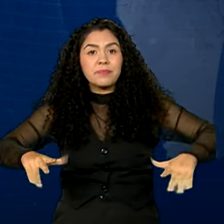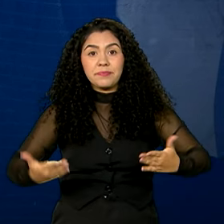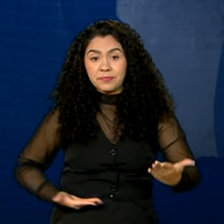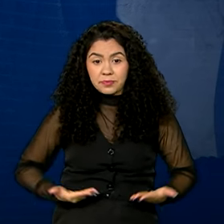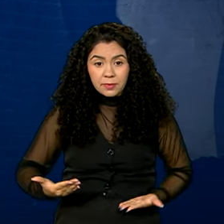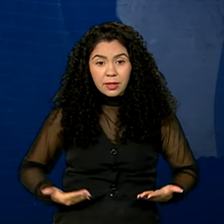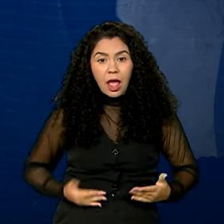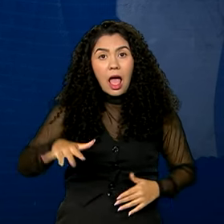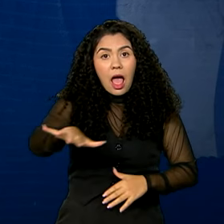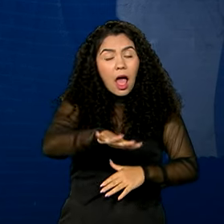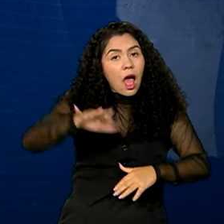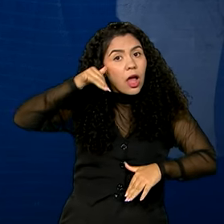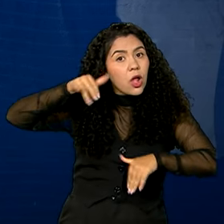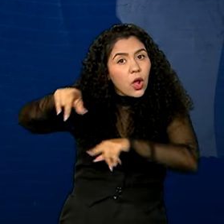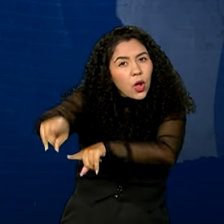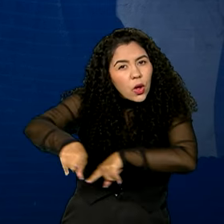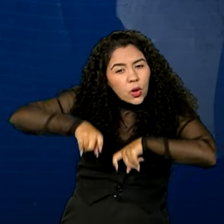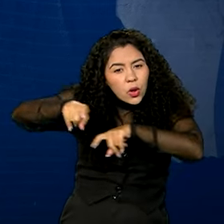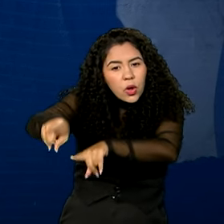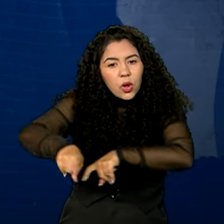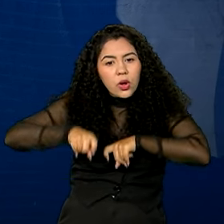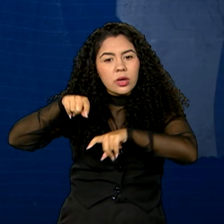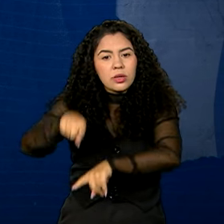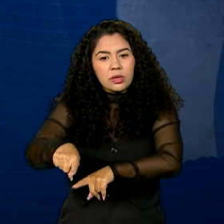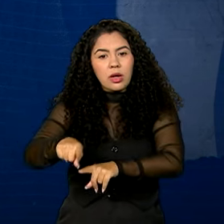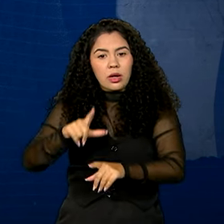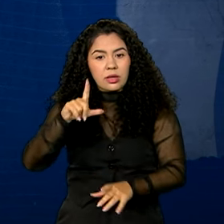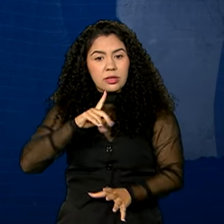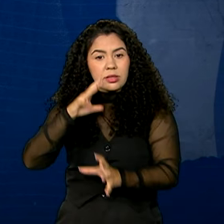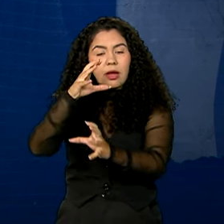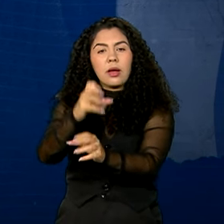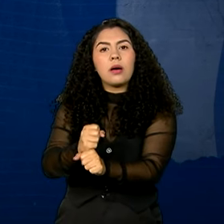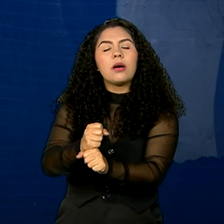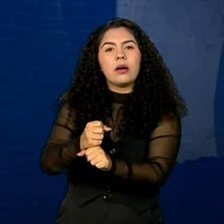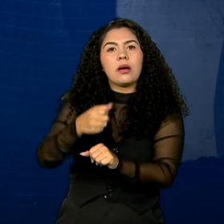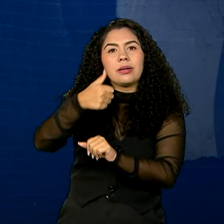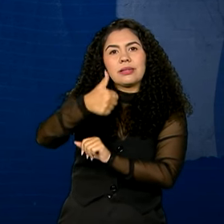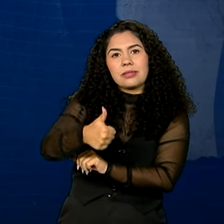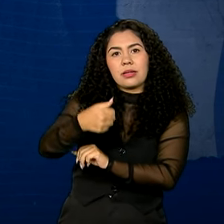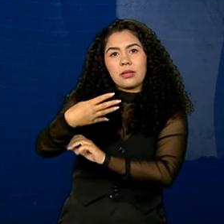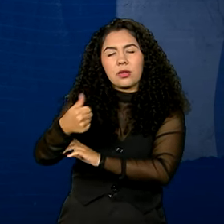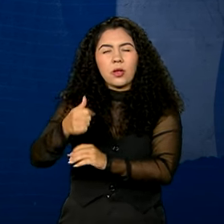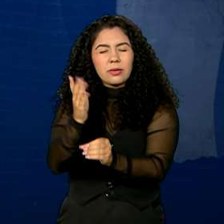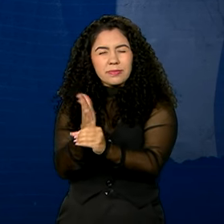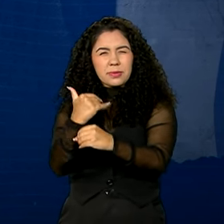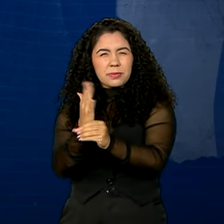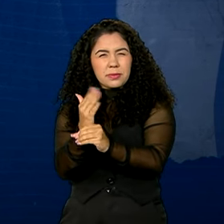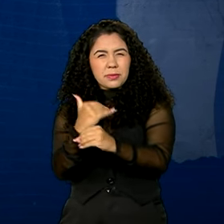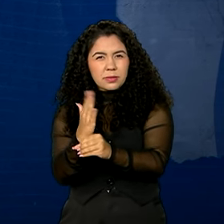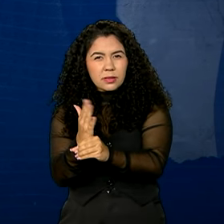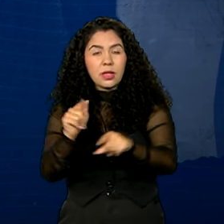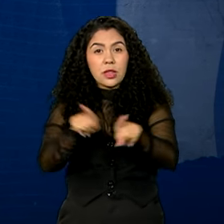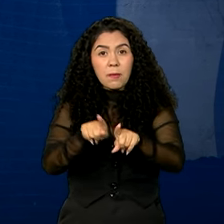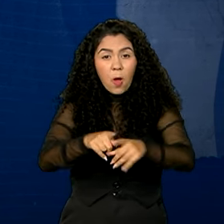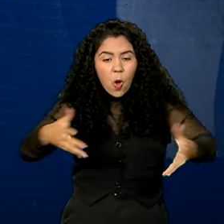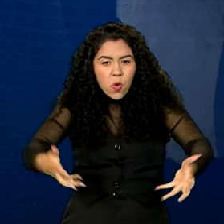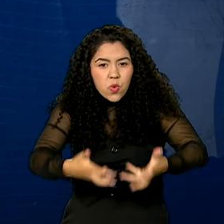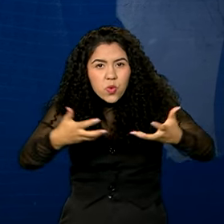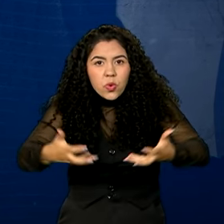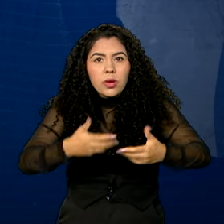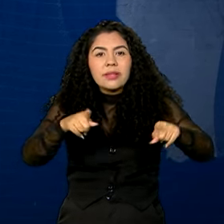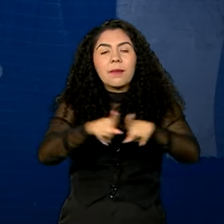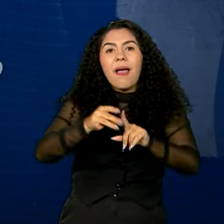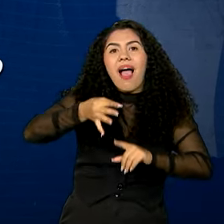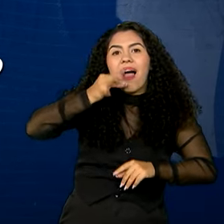Na área rural, as atividades econômicas com maior número de vítimas foram o cultivo de cebola, a horticultura, o cultivo de